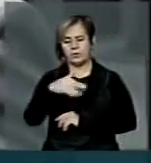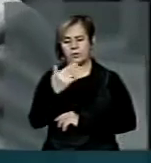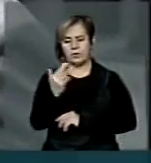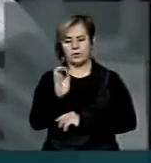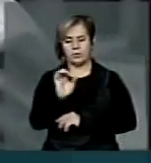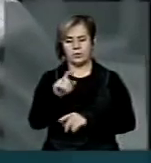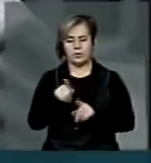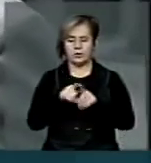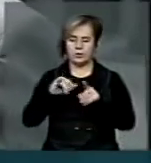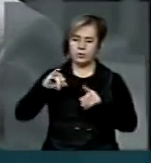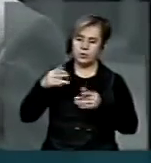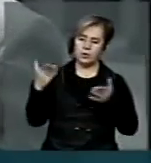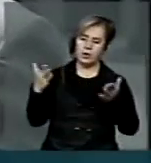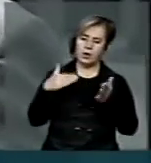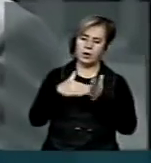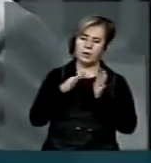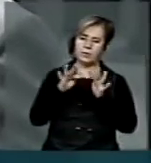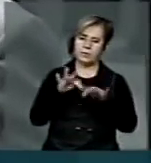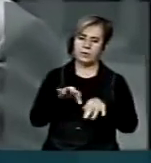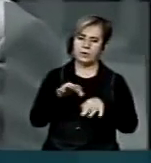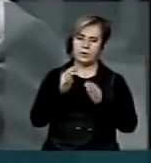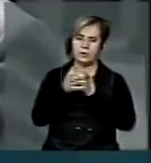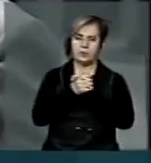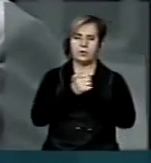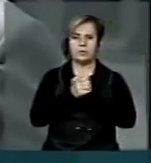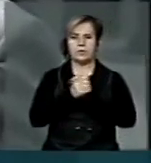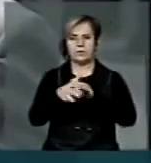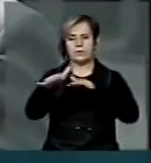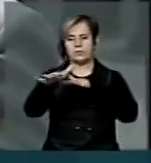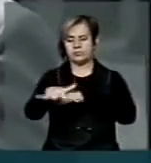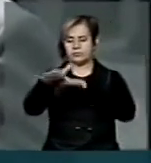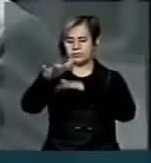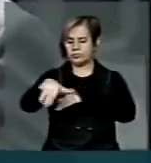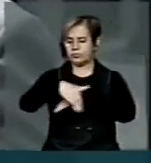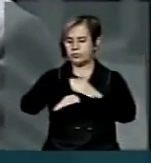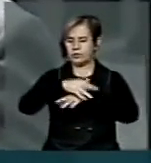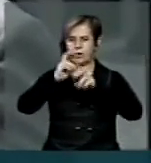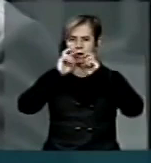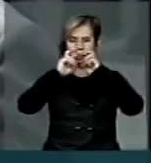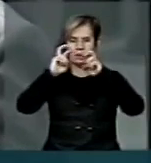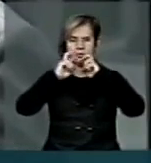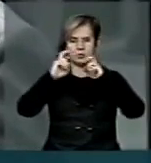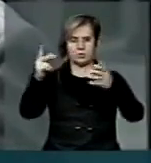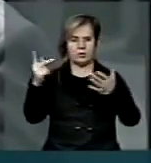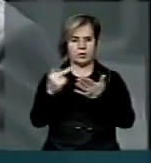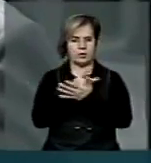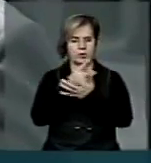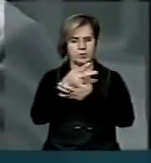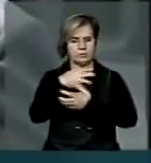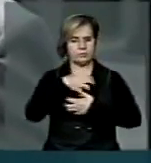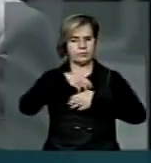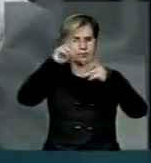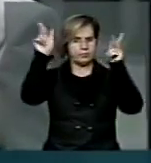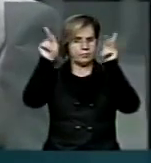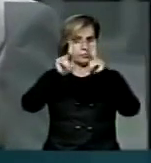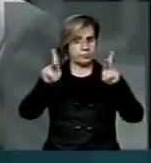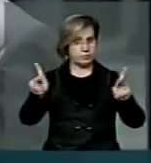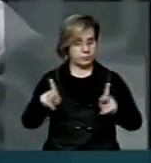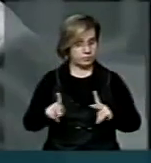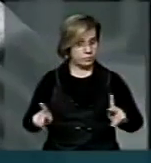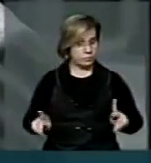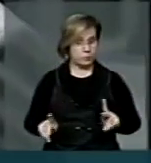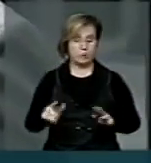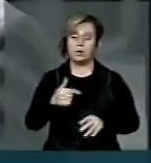últimos 40 segundos para saudar as manifestações de rua que aconteceram de forma pacífica. Estou falando das